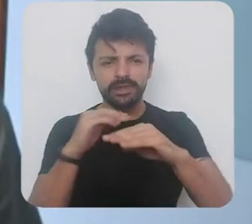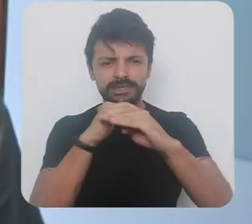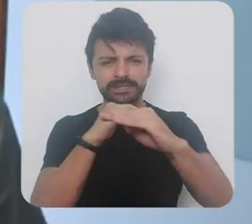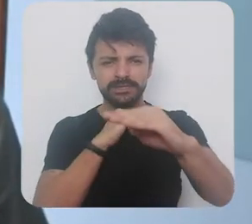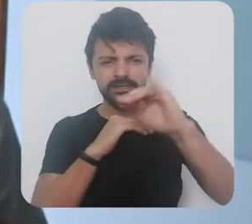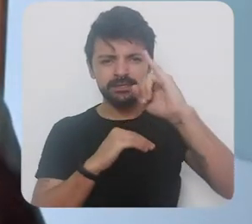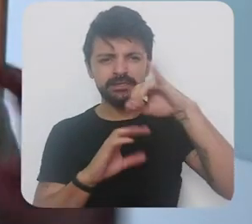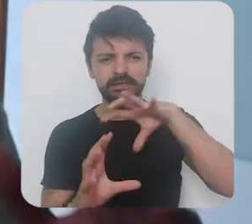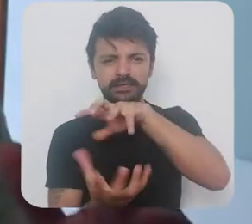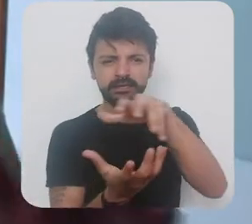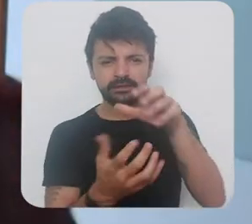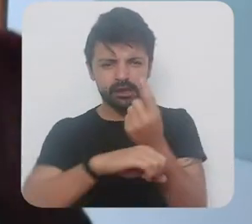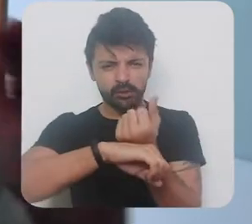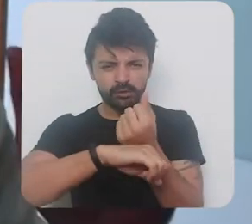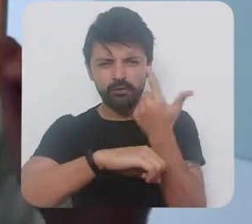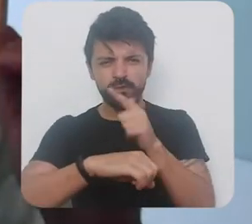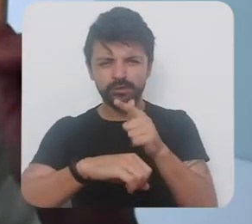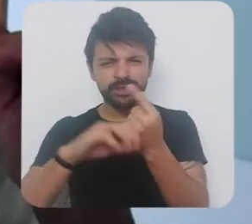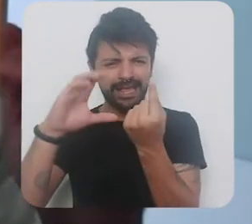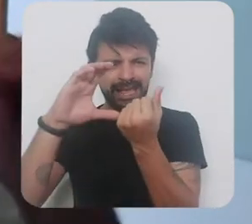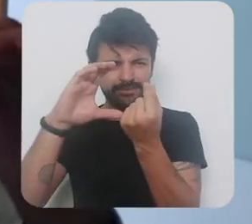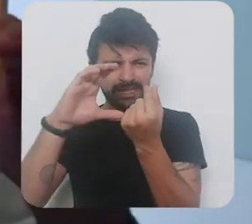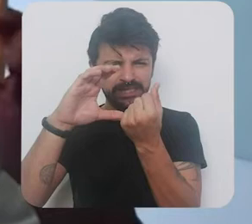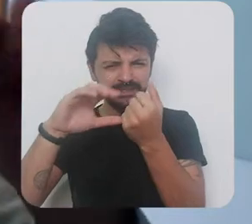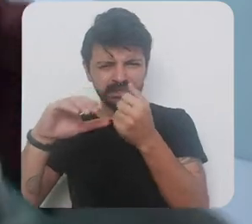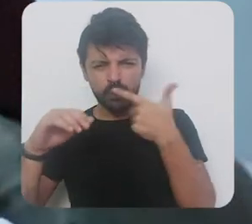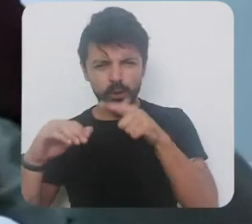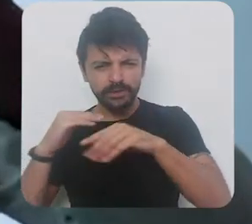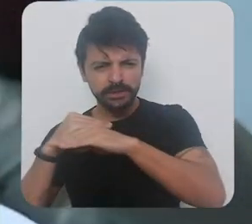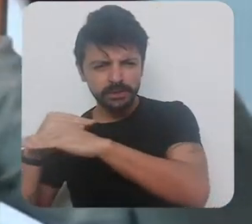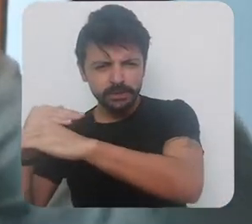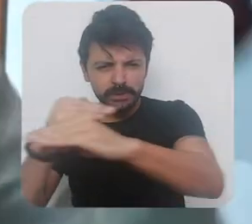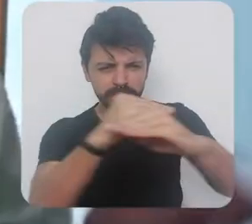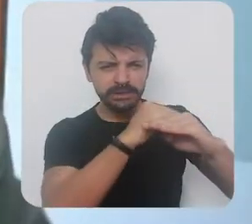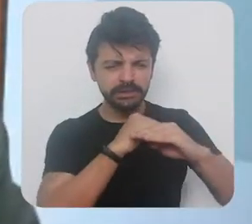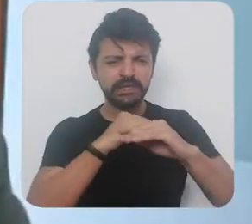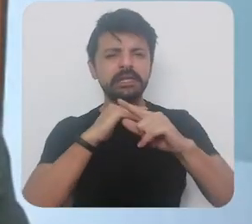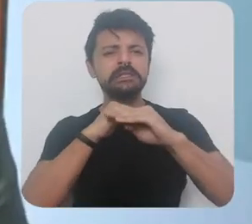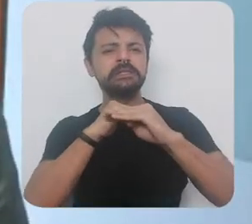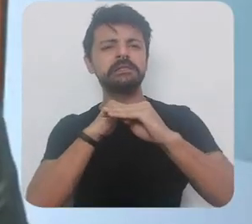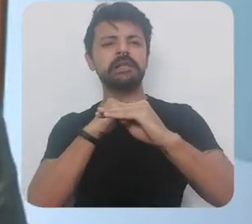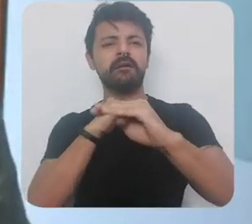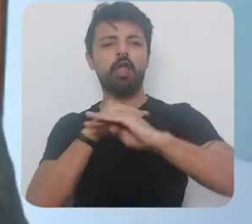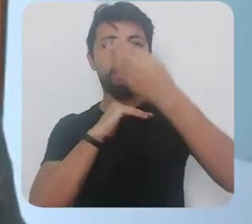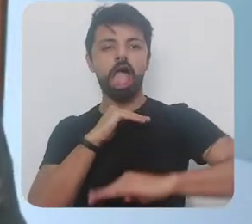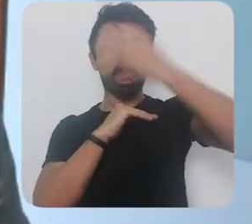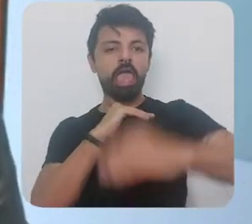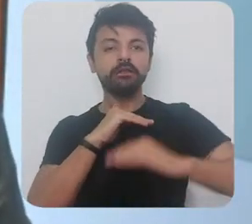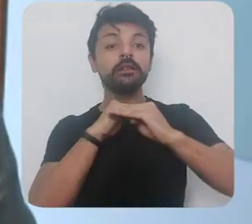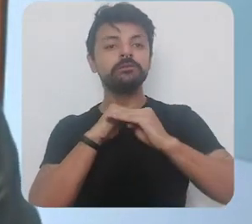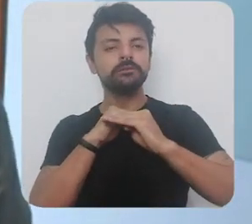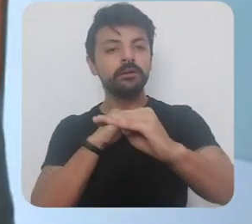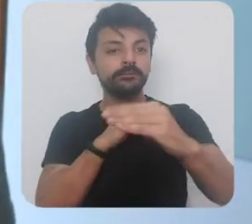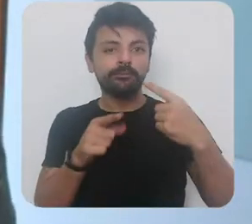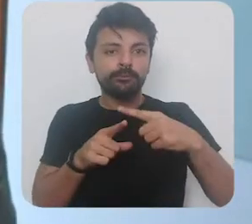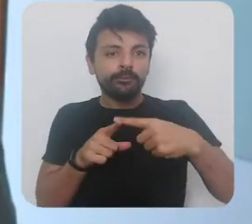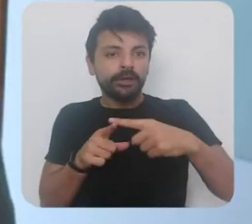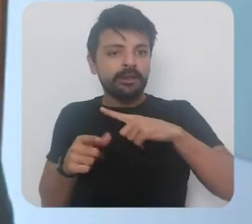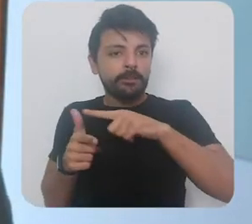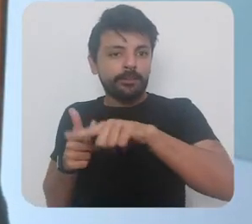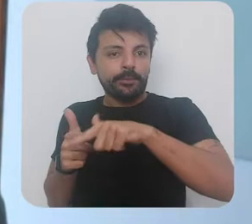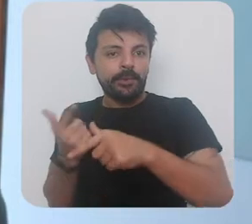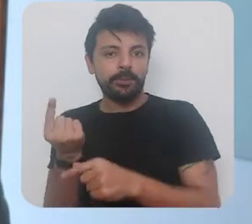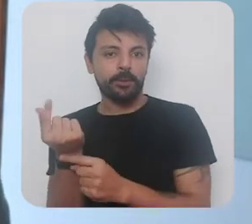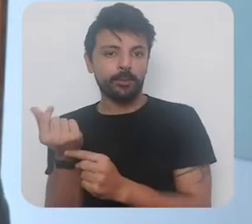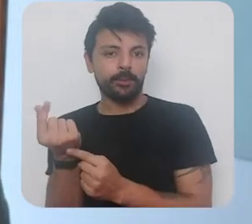a estabilidade internacional da economia capitalista no planeta inteiro tendo em vista um